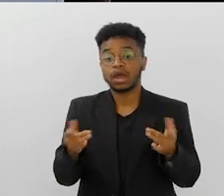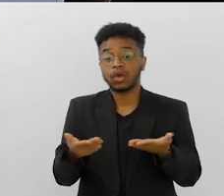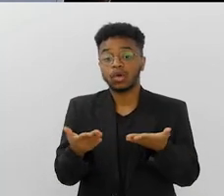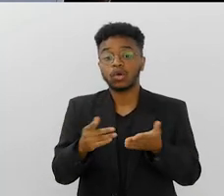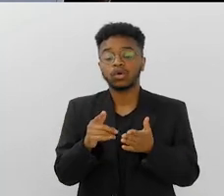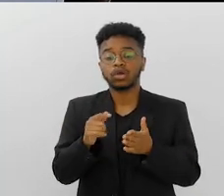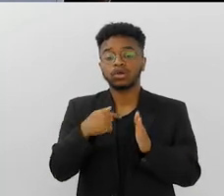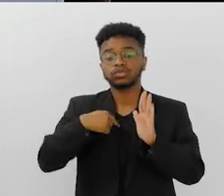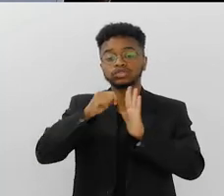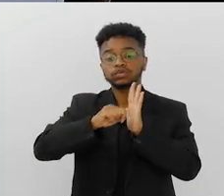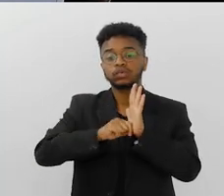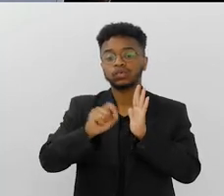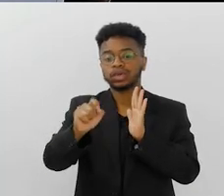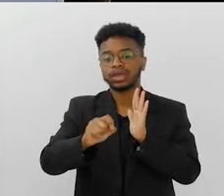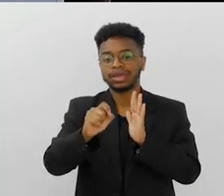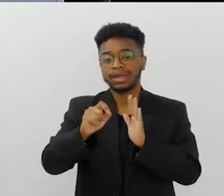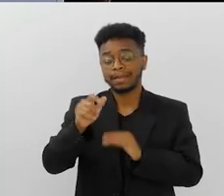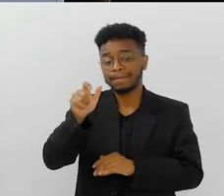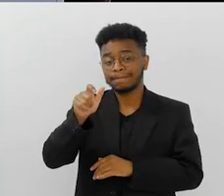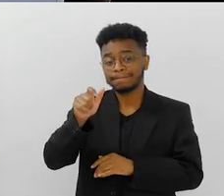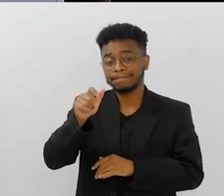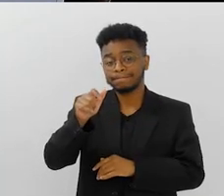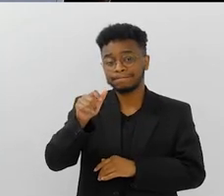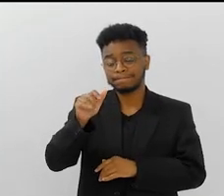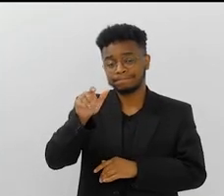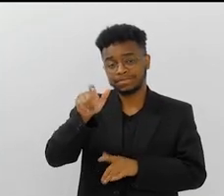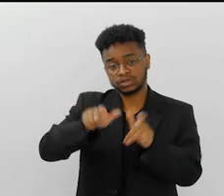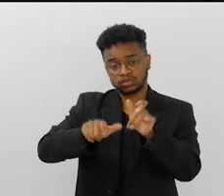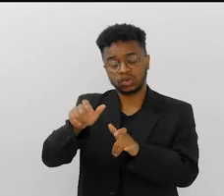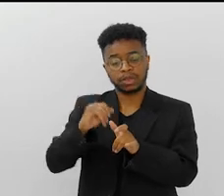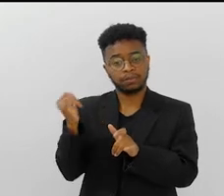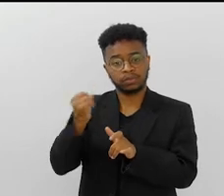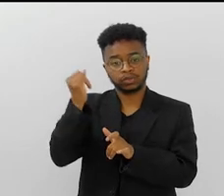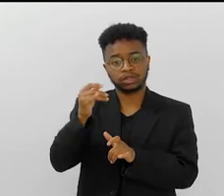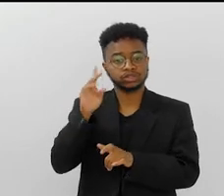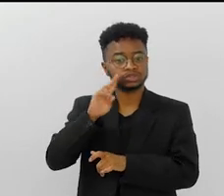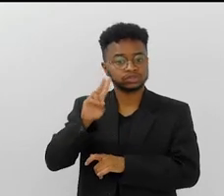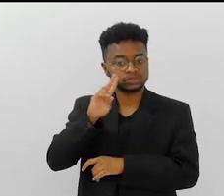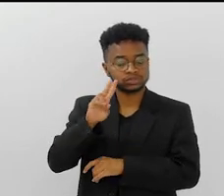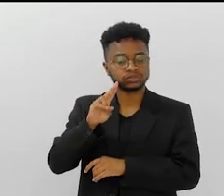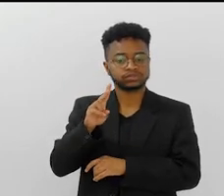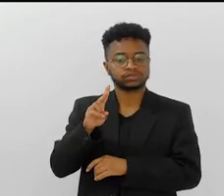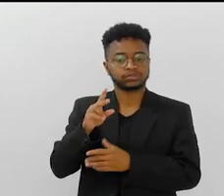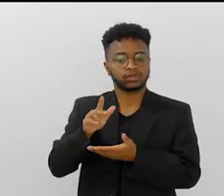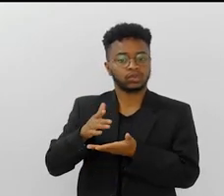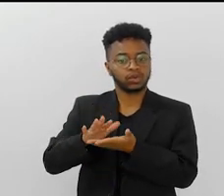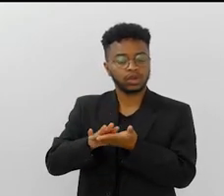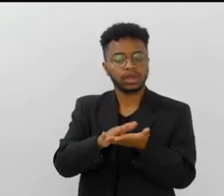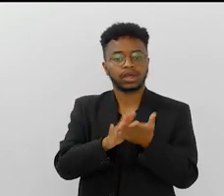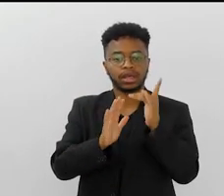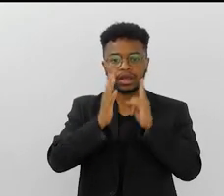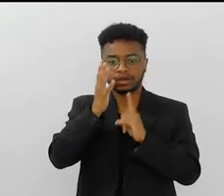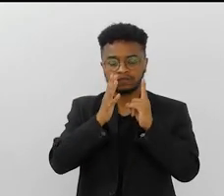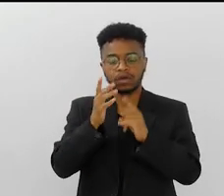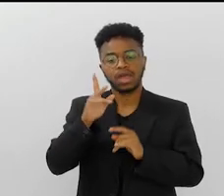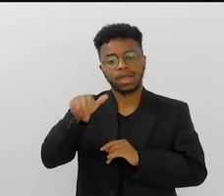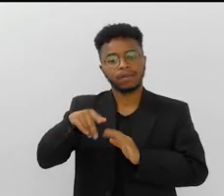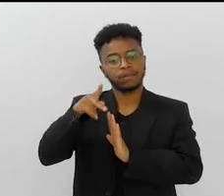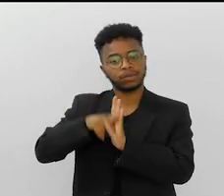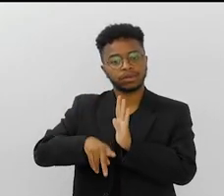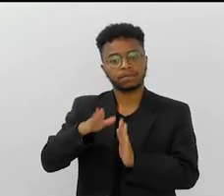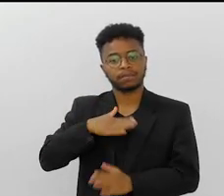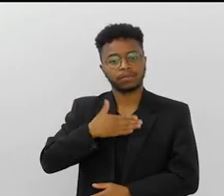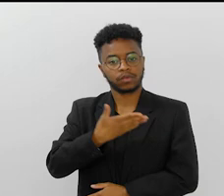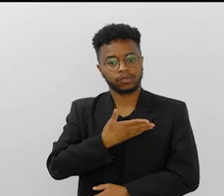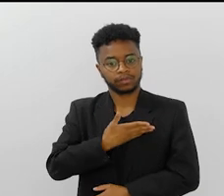acontecendo agora é um livro sobre os maiores carnavalescos da história, é um projeto de um